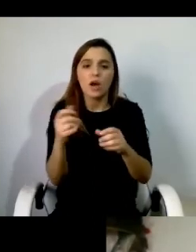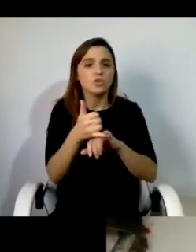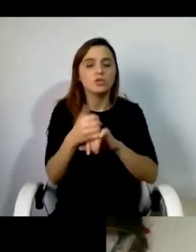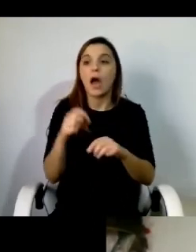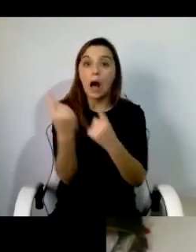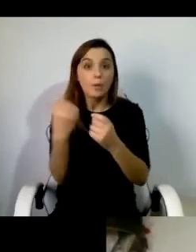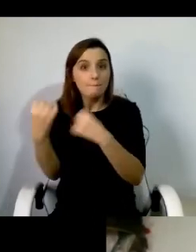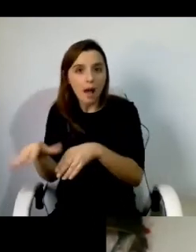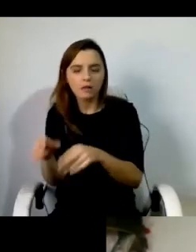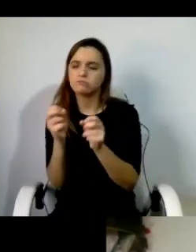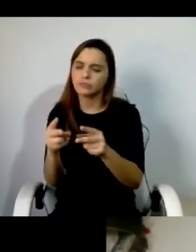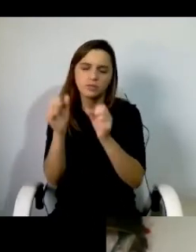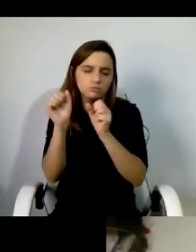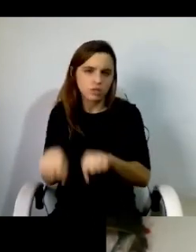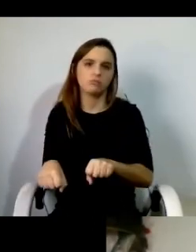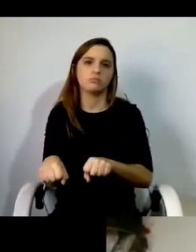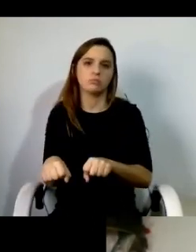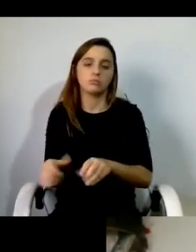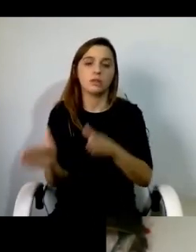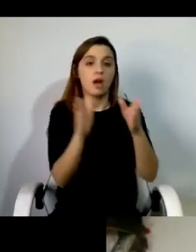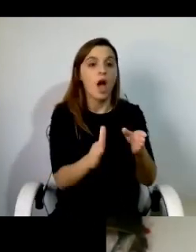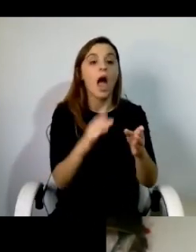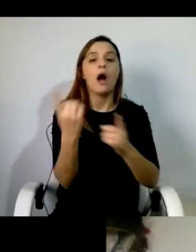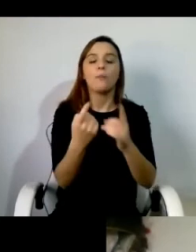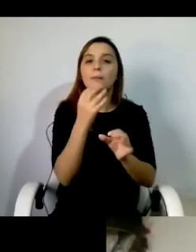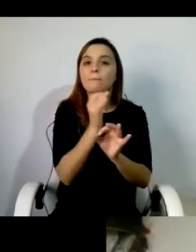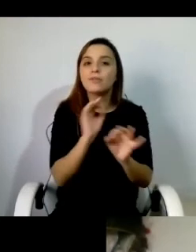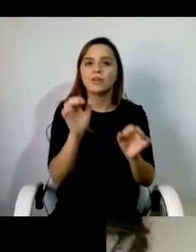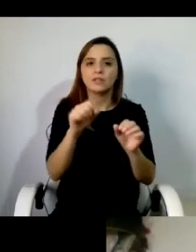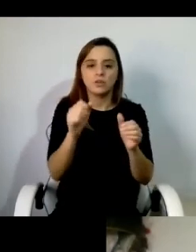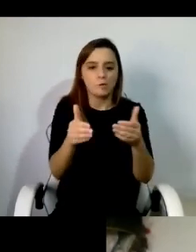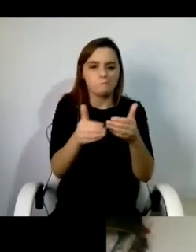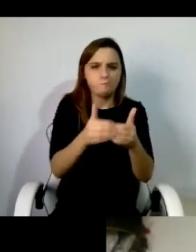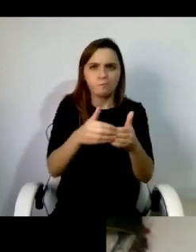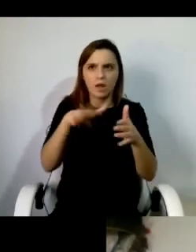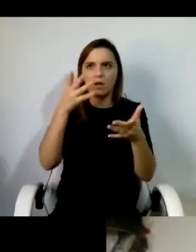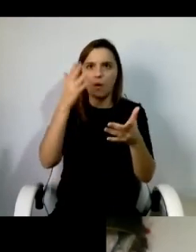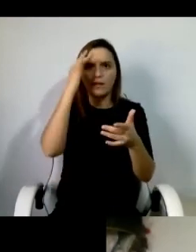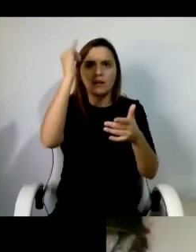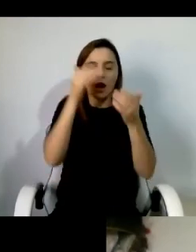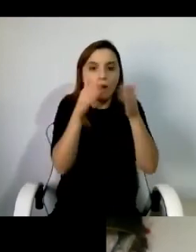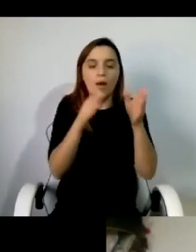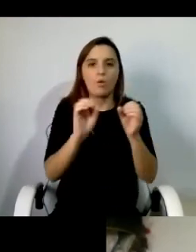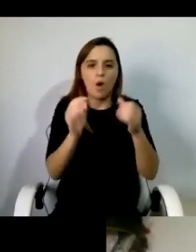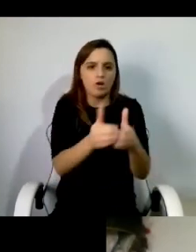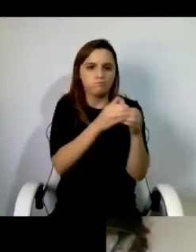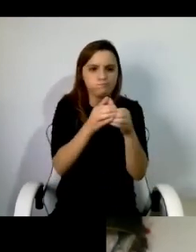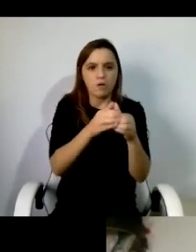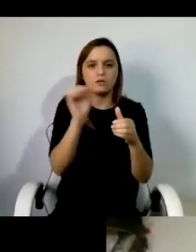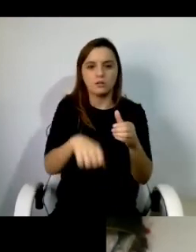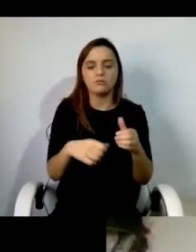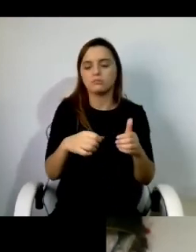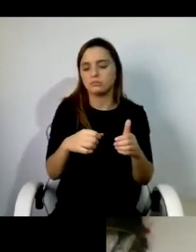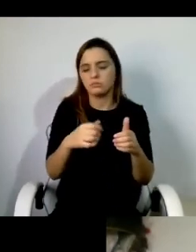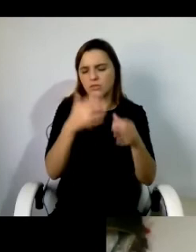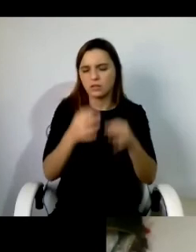há algumas que são perfeitamente digamos conservadoras e alimentadoras de visões assistencialistas certamente sim mas temos